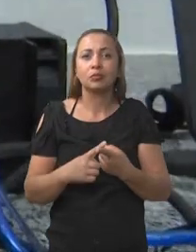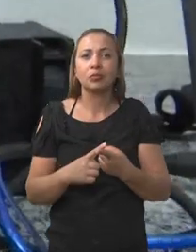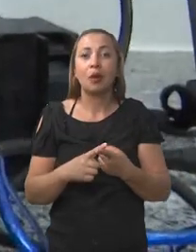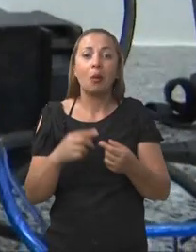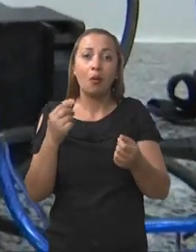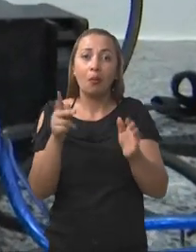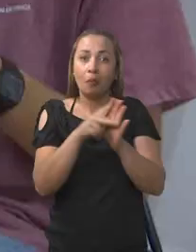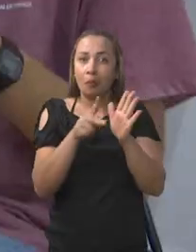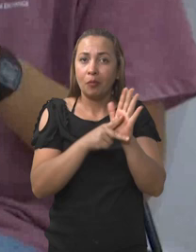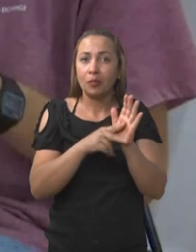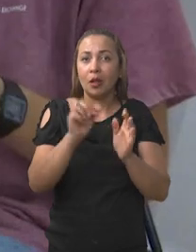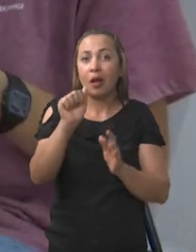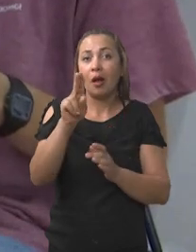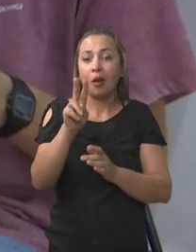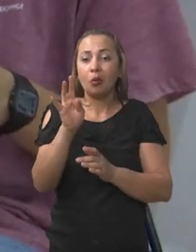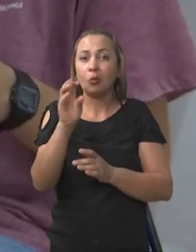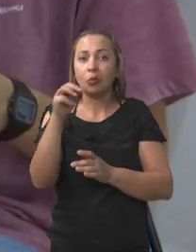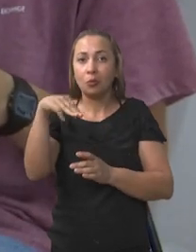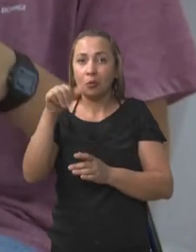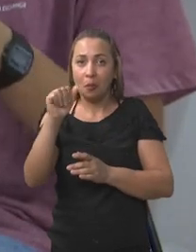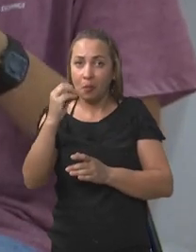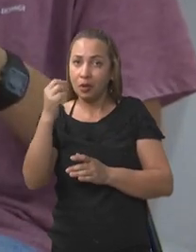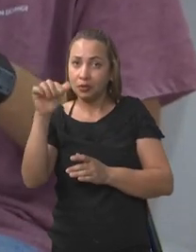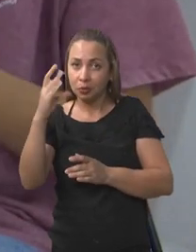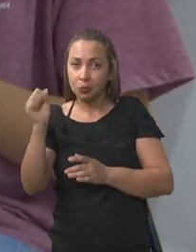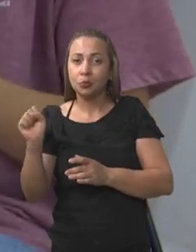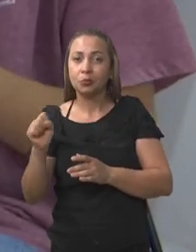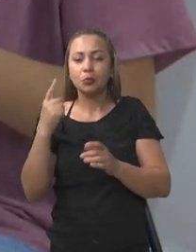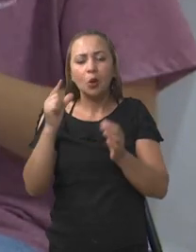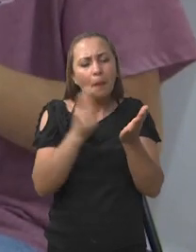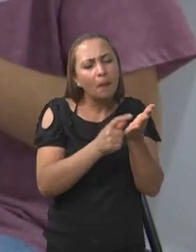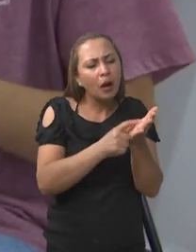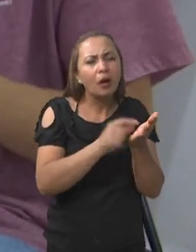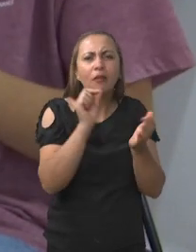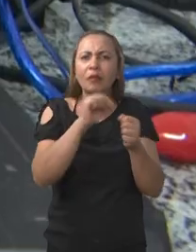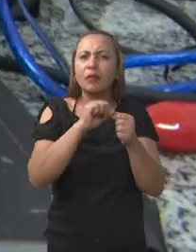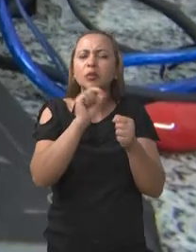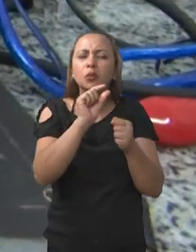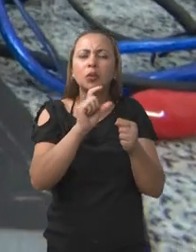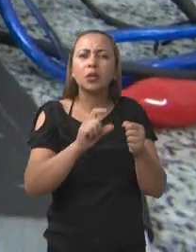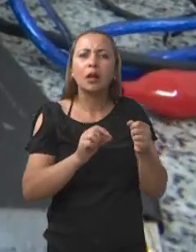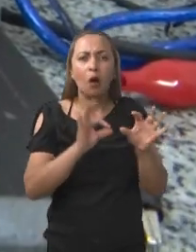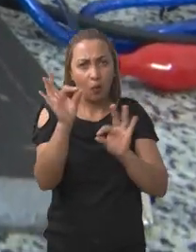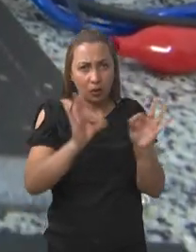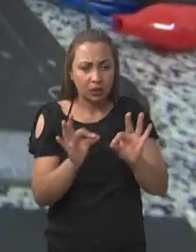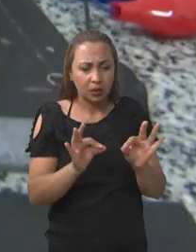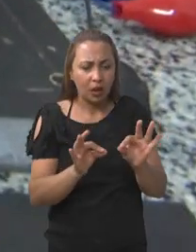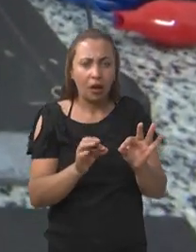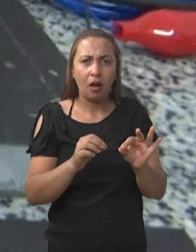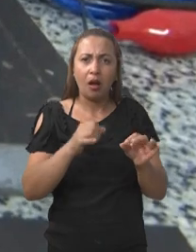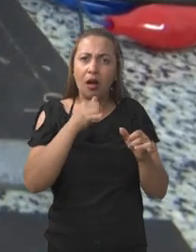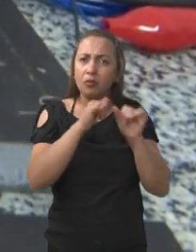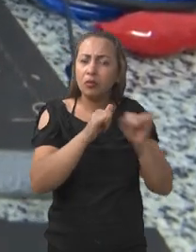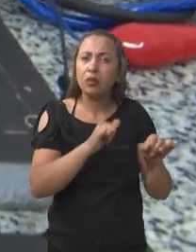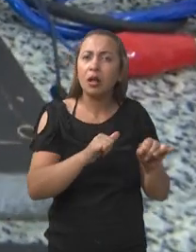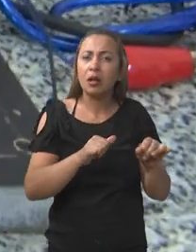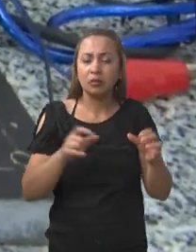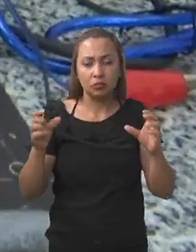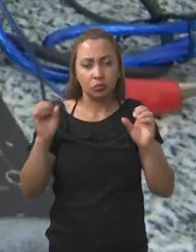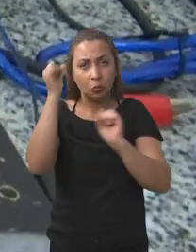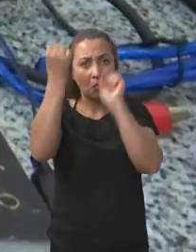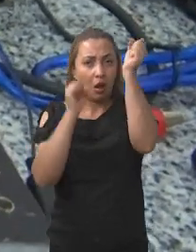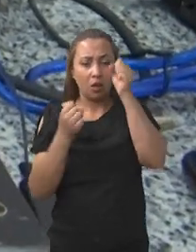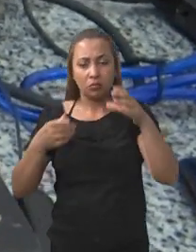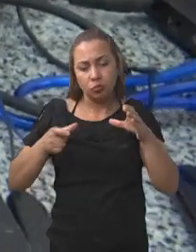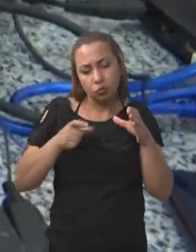de automação. Lá tem uma placa específica. Eu posso projetar o que essa placa vai fazer e colocar na máquina e simplesmente